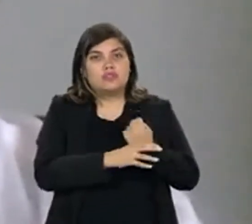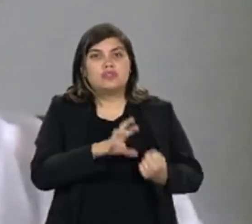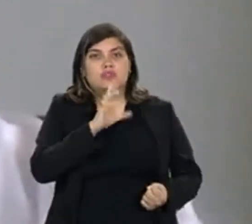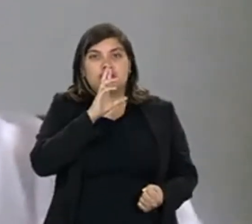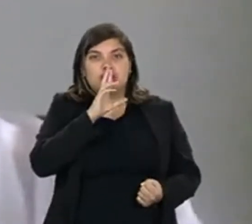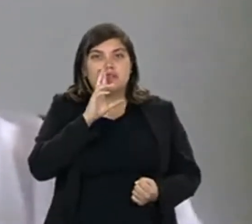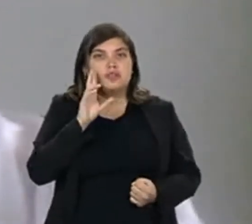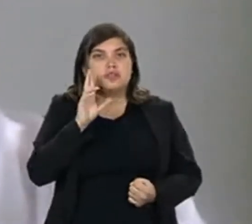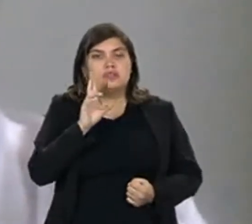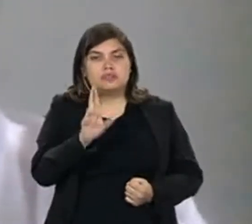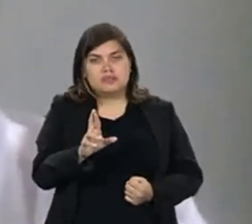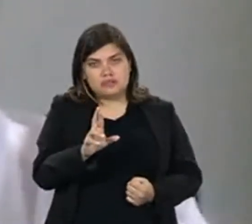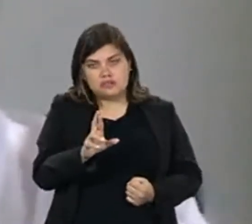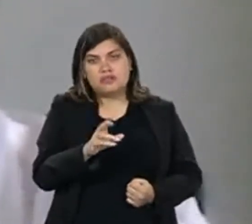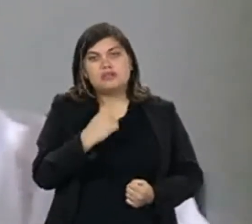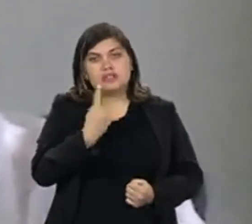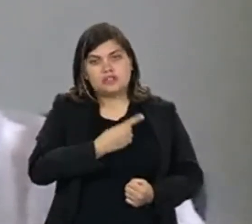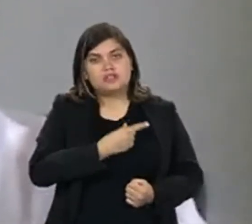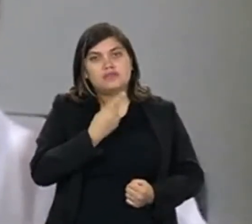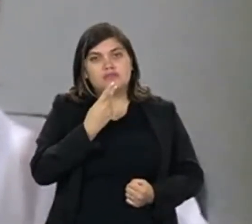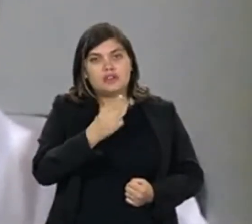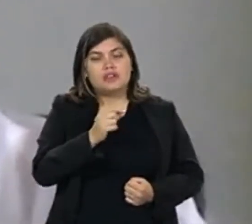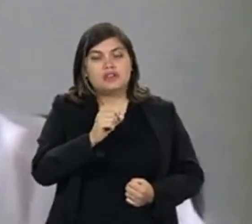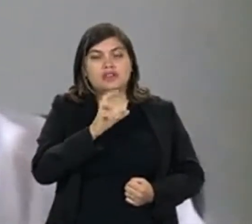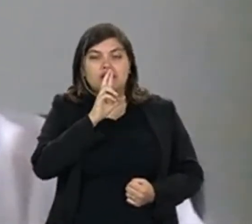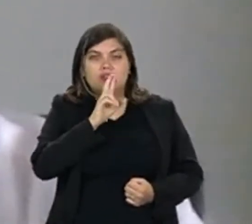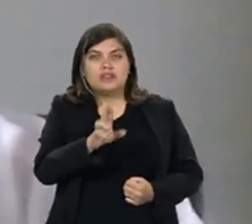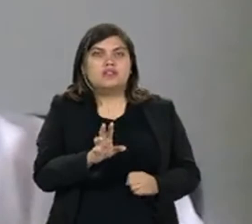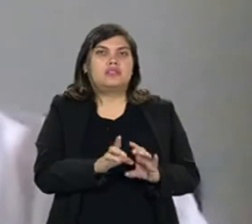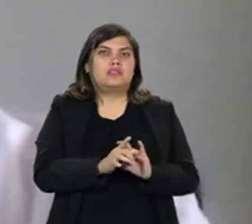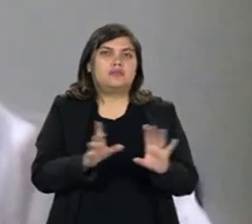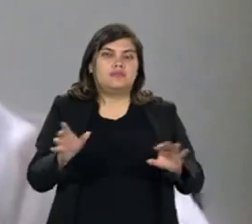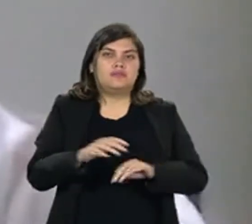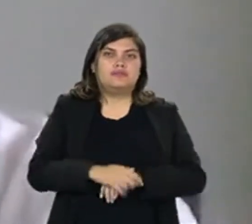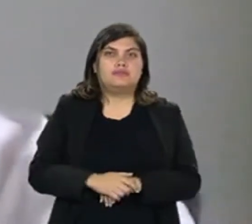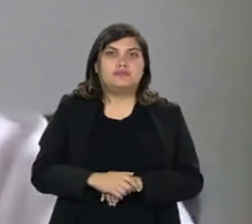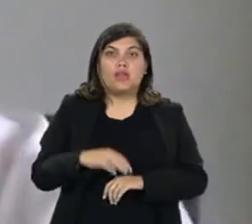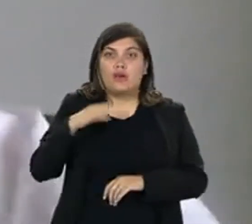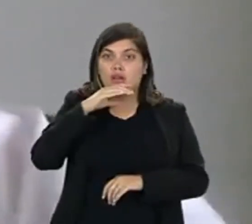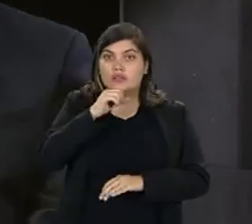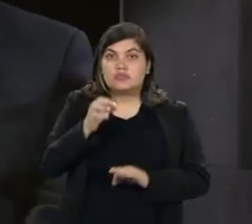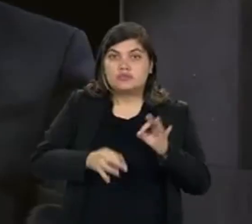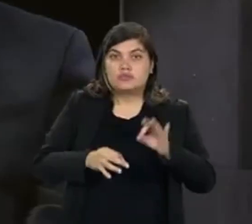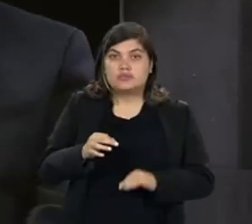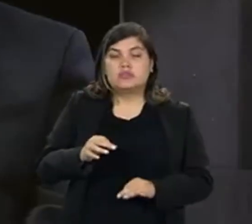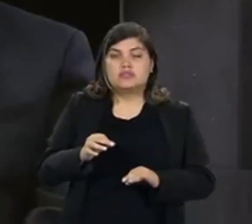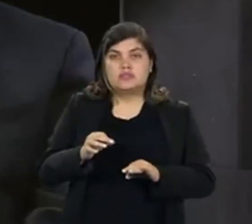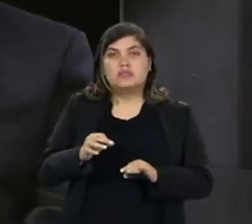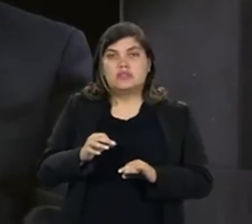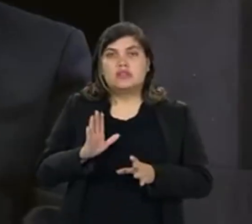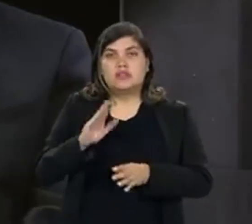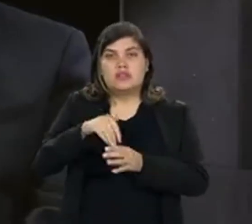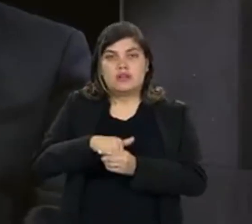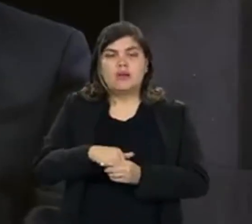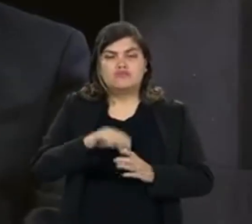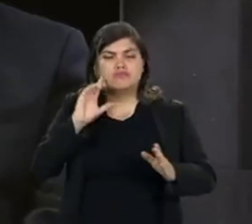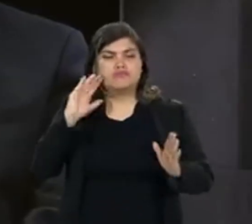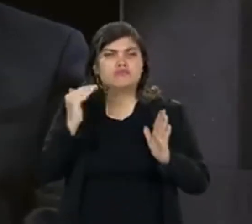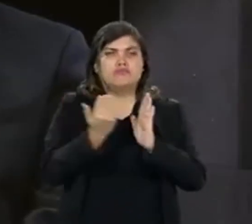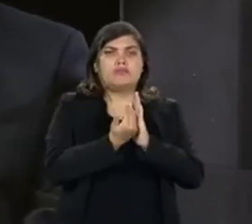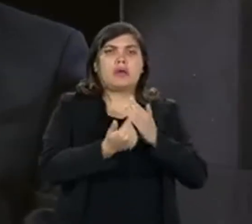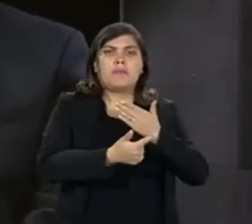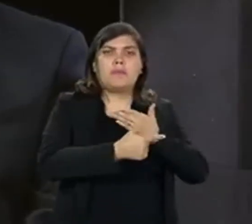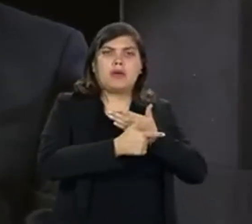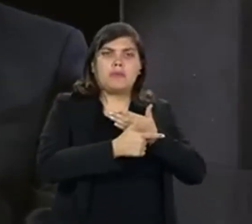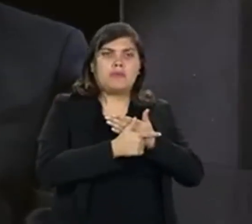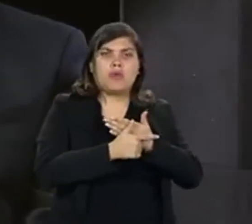garantir o resultado que a gente chama de resultado democrático. Acho que a justiça eleitoral tem cumprido